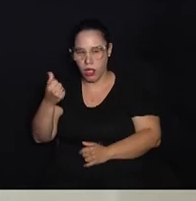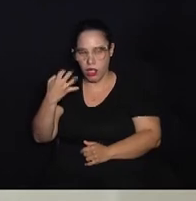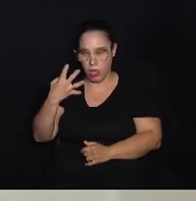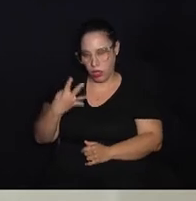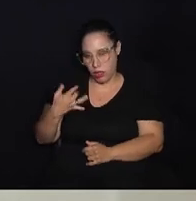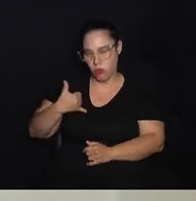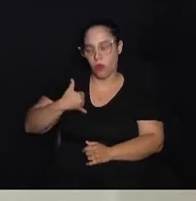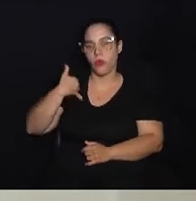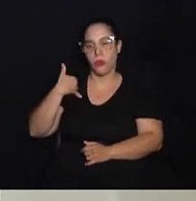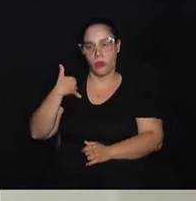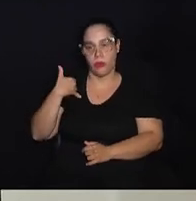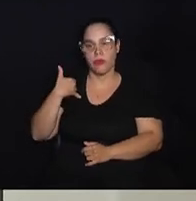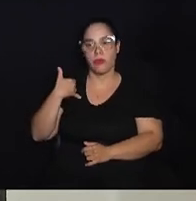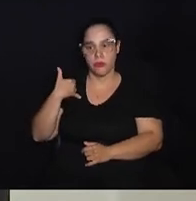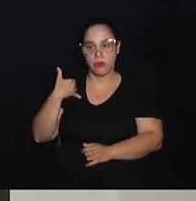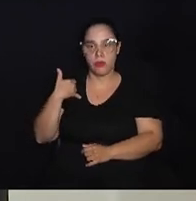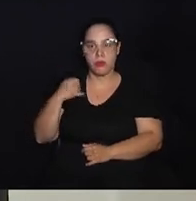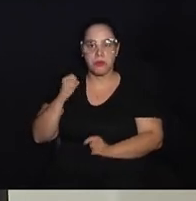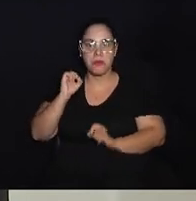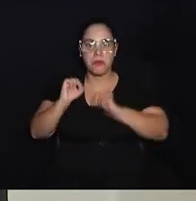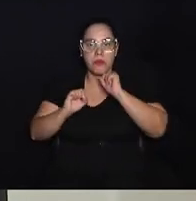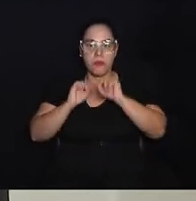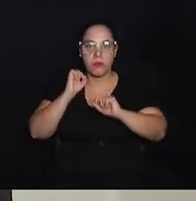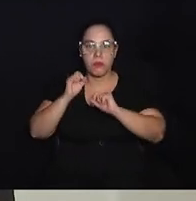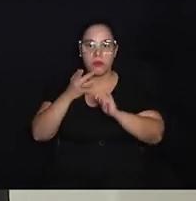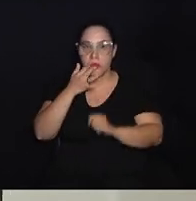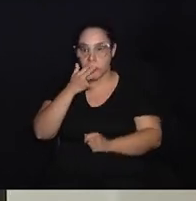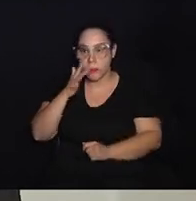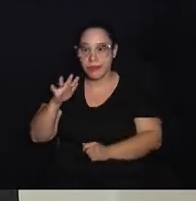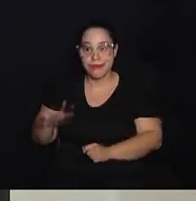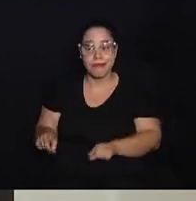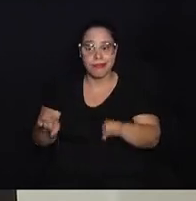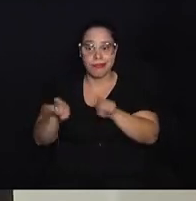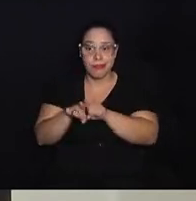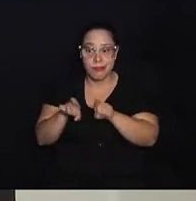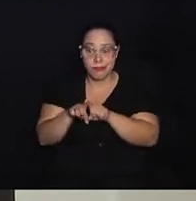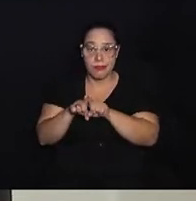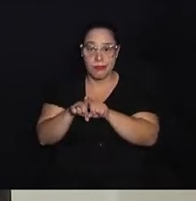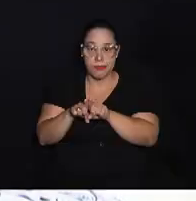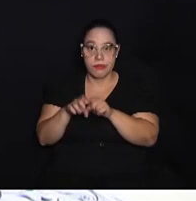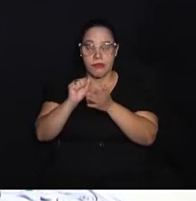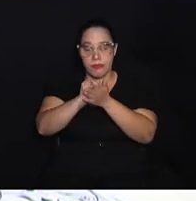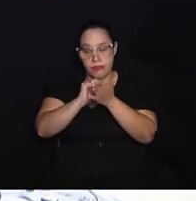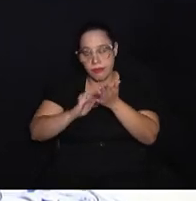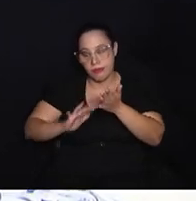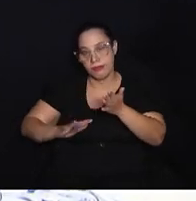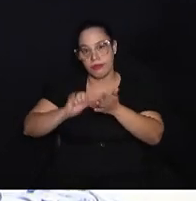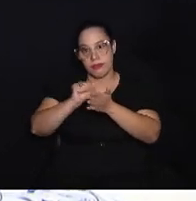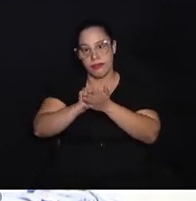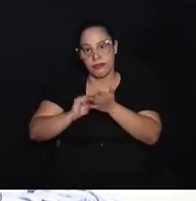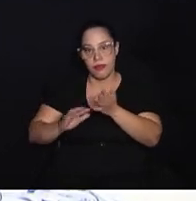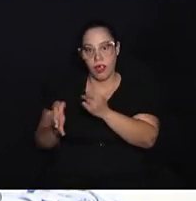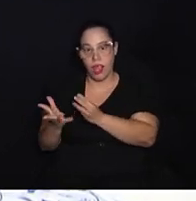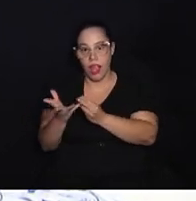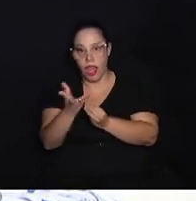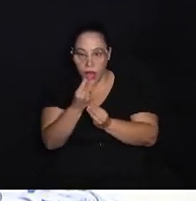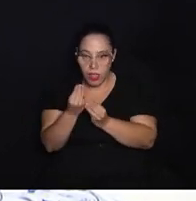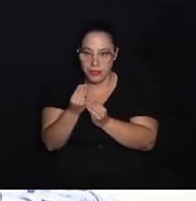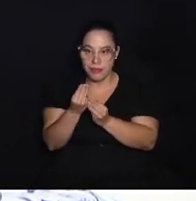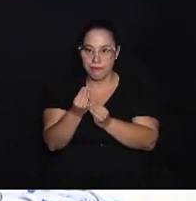anos, tá? Onde aí essas crianças também vão poder fazer atividades de artes.